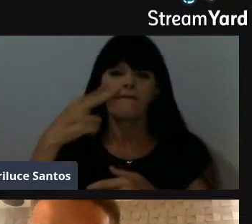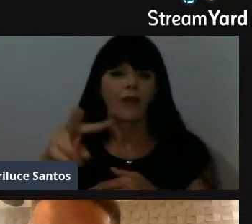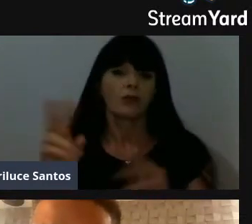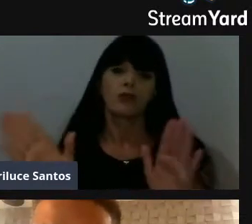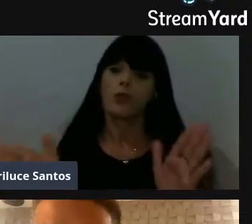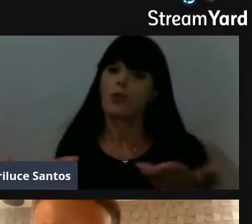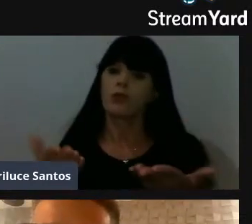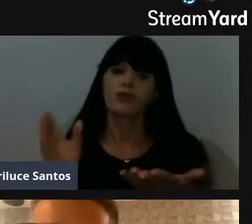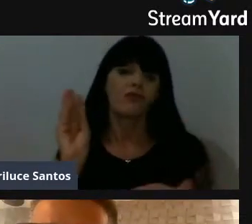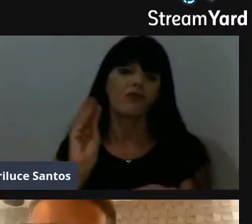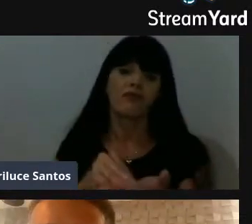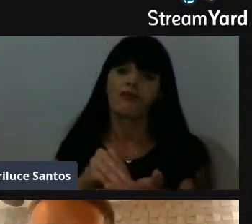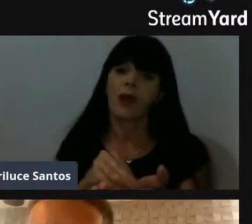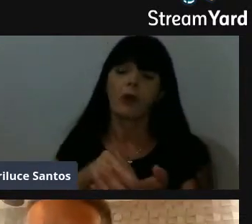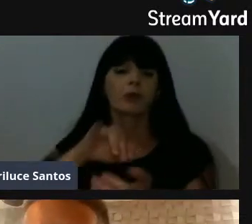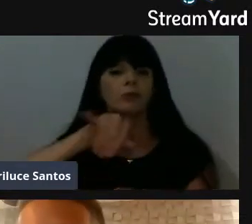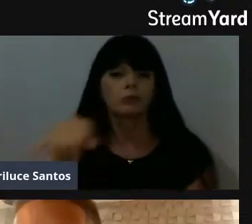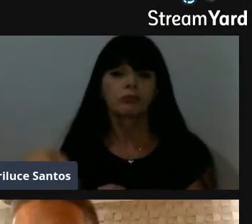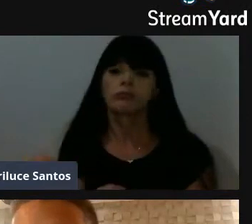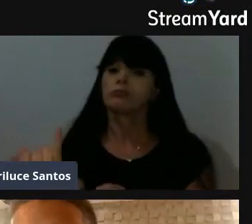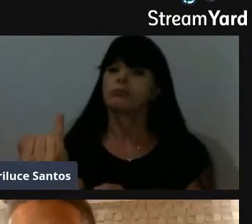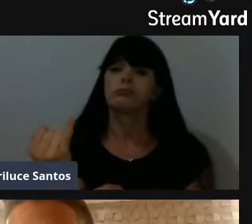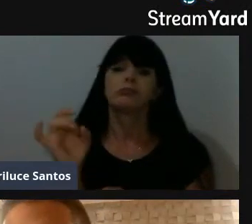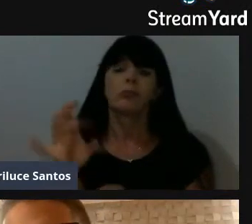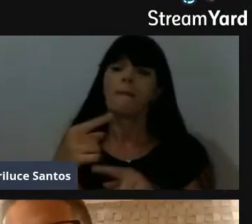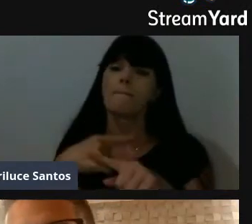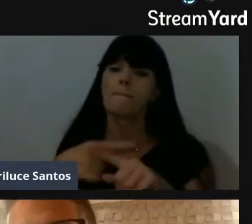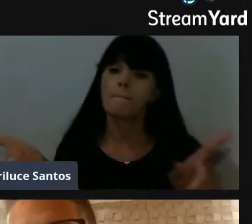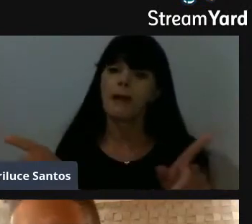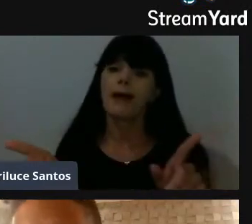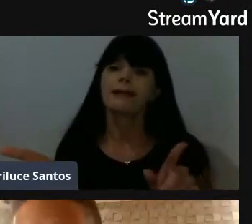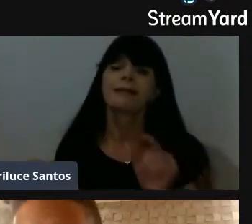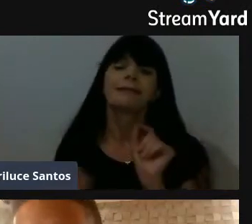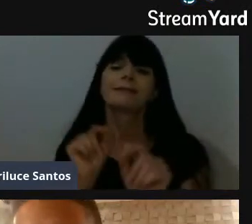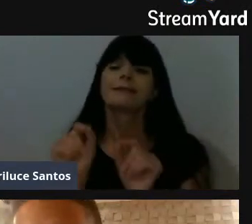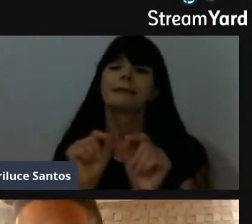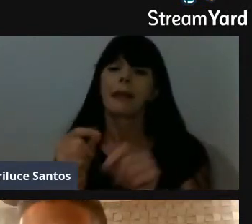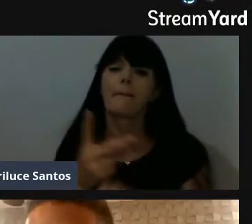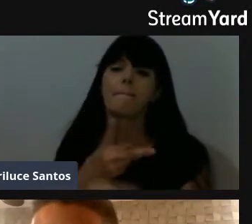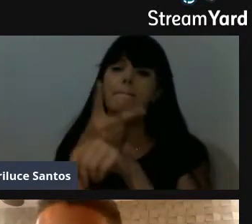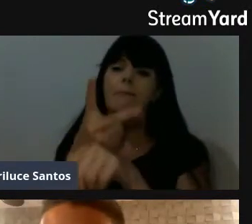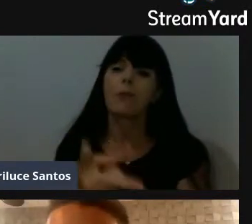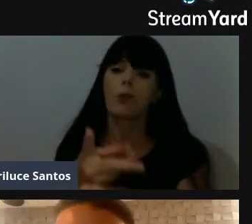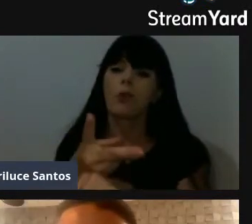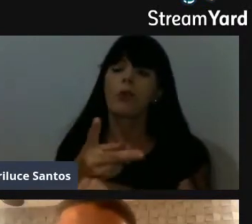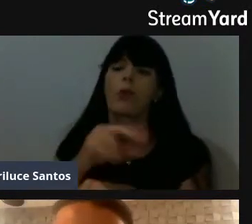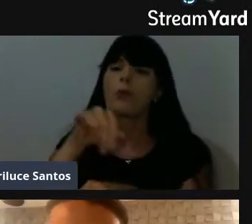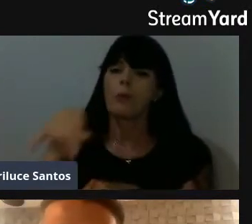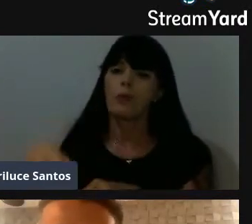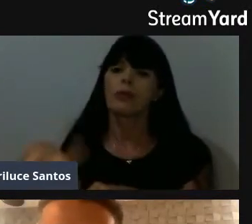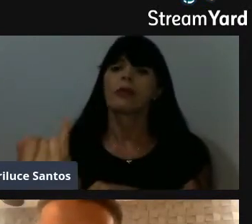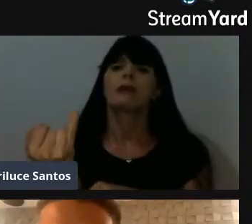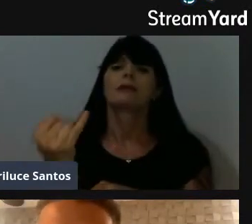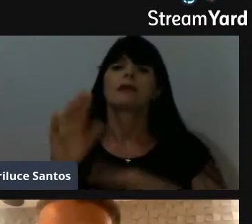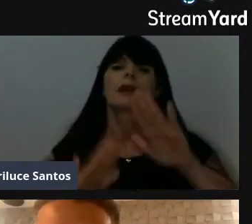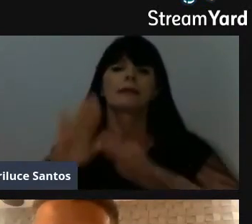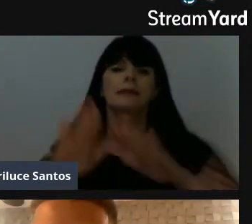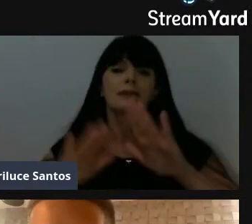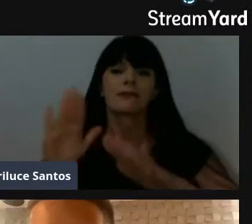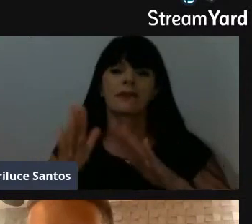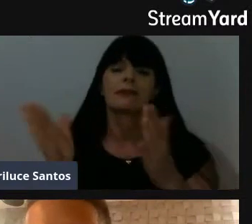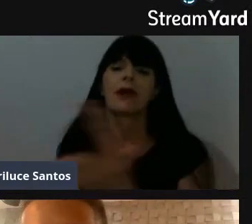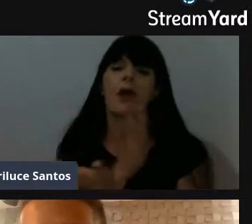falta de oportunidades, mas aqueles que buscam oportunidade, talvez alguns deles estão até